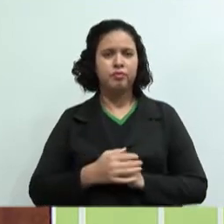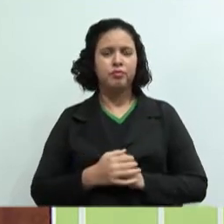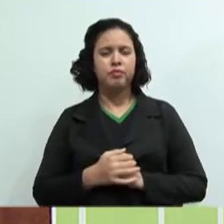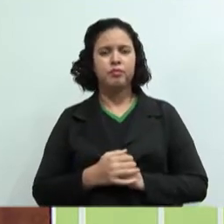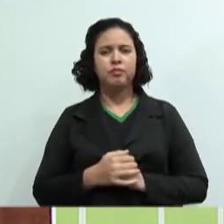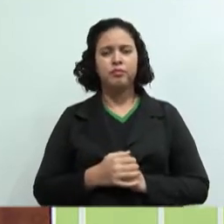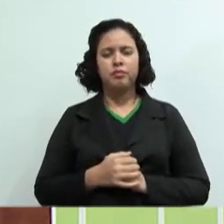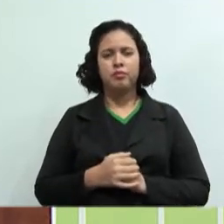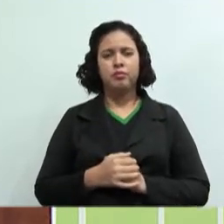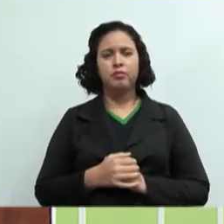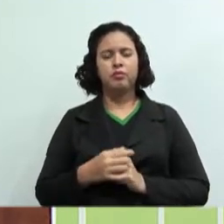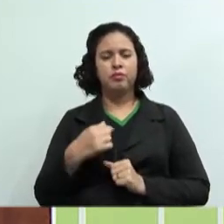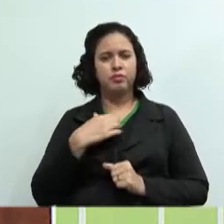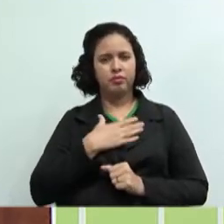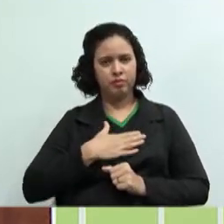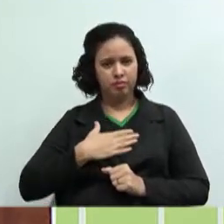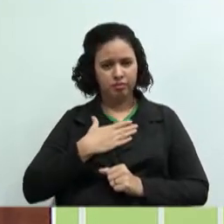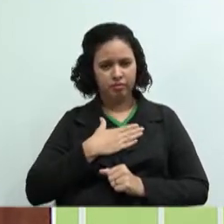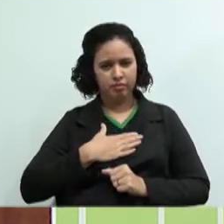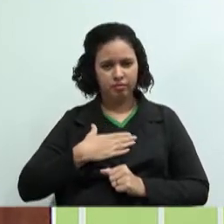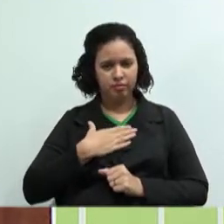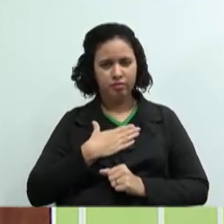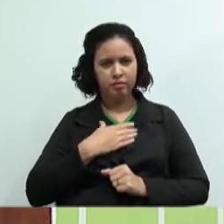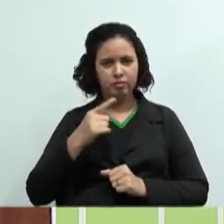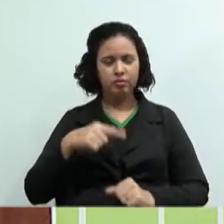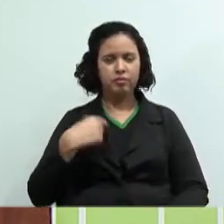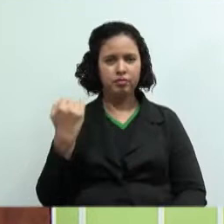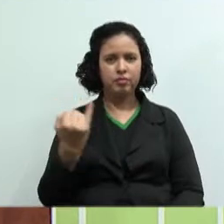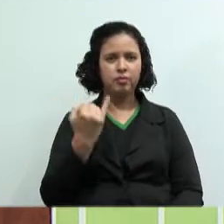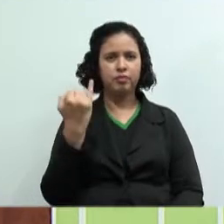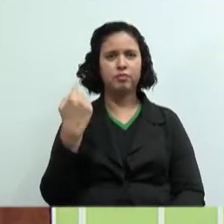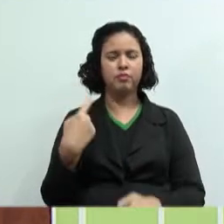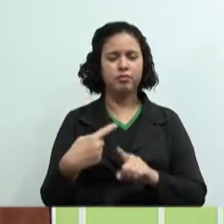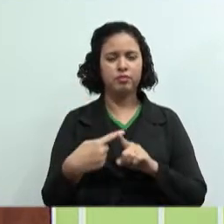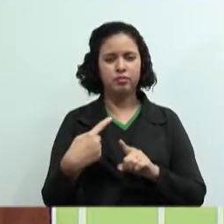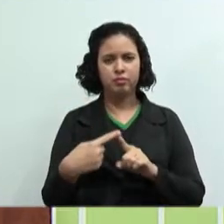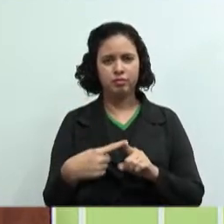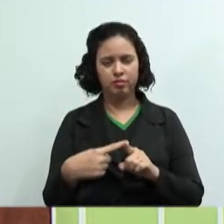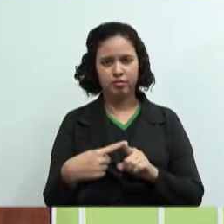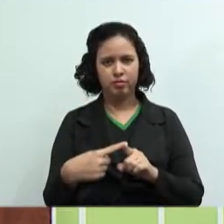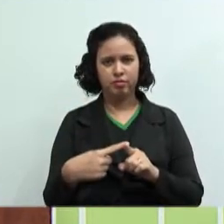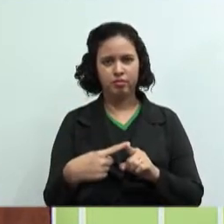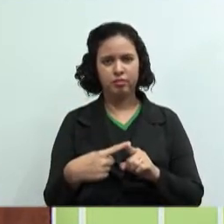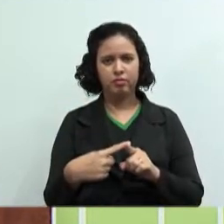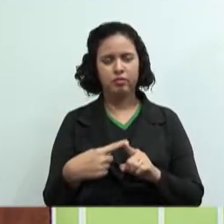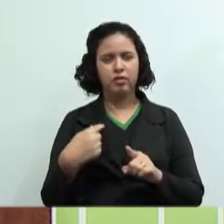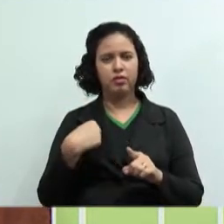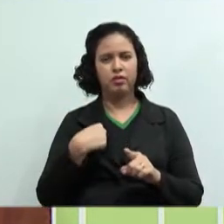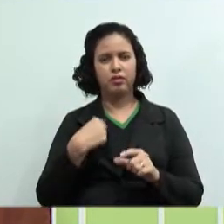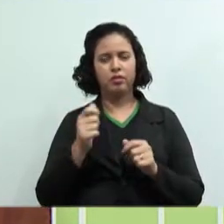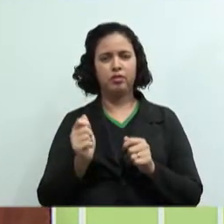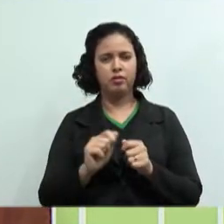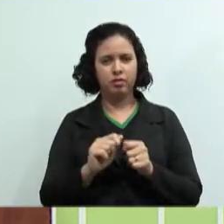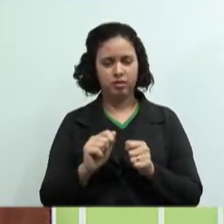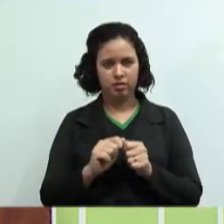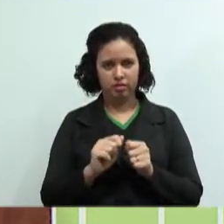me identifico muito. É importante por quê? Vamos lá. Eu vou produzir por mês